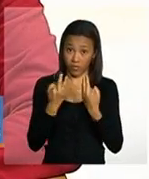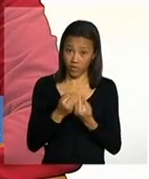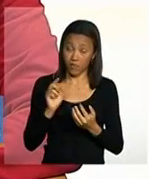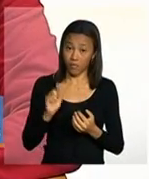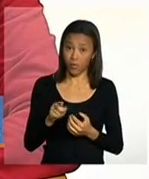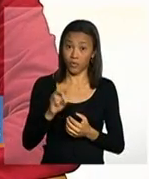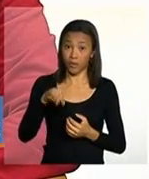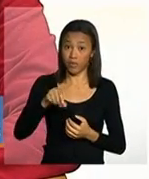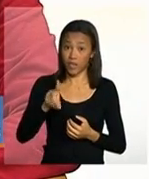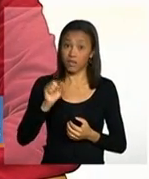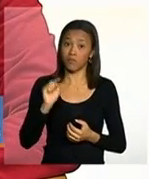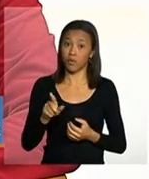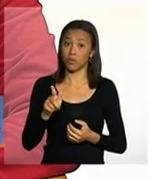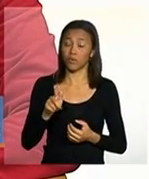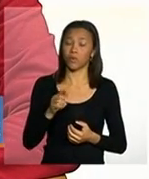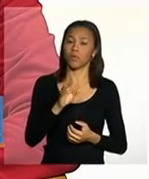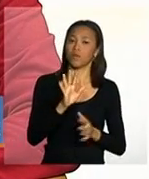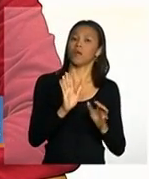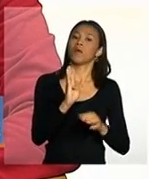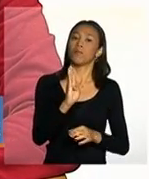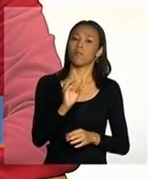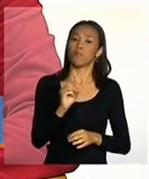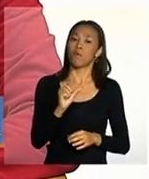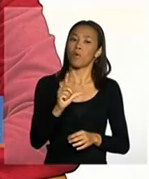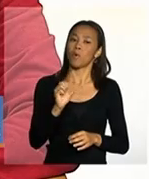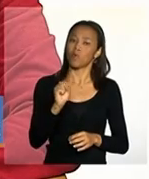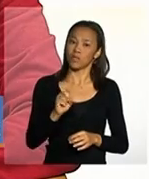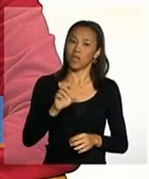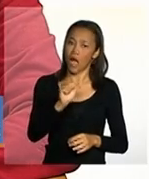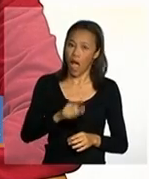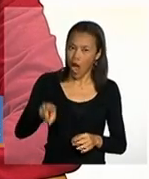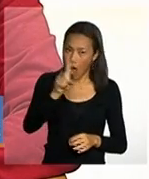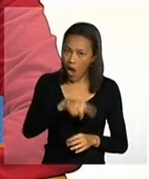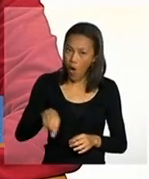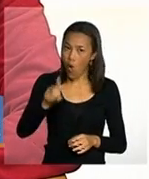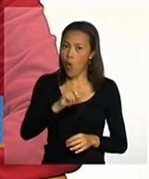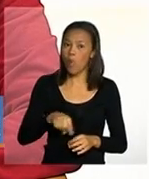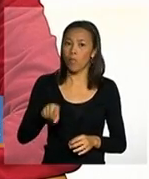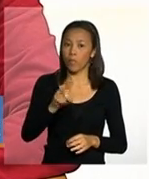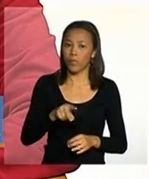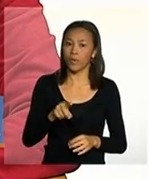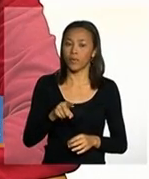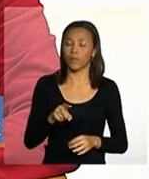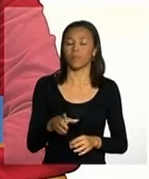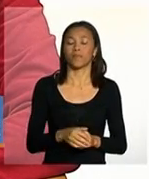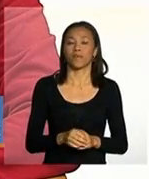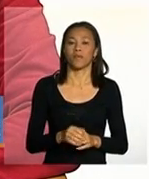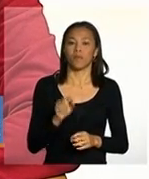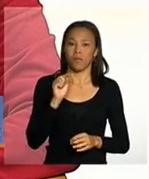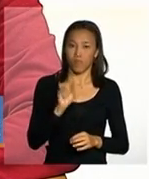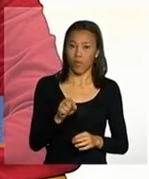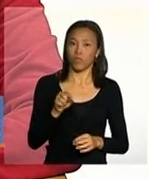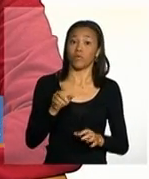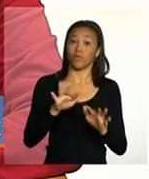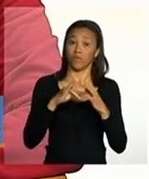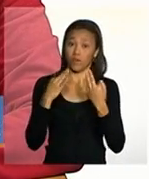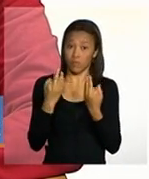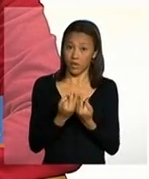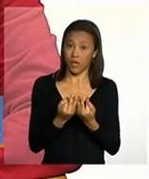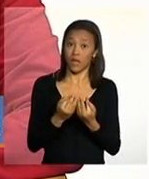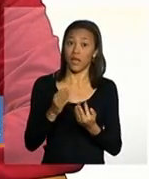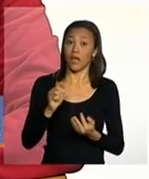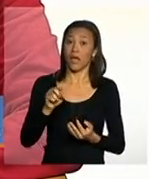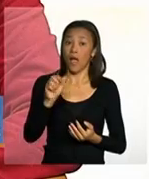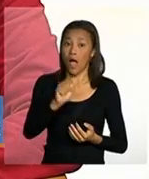.gov.br peraí bolsa arroba família bolsa.familia arroba